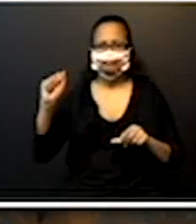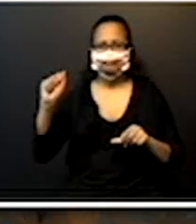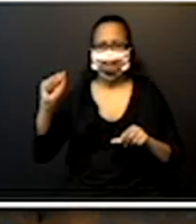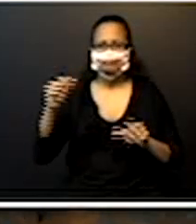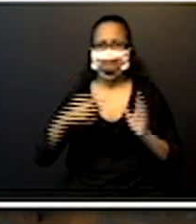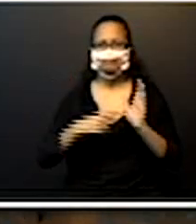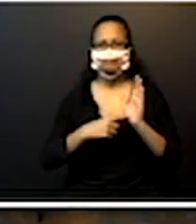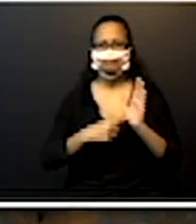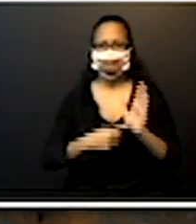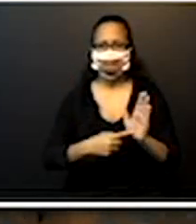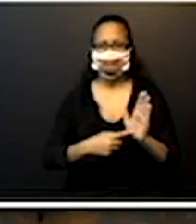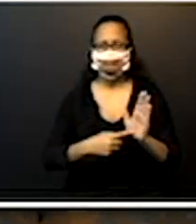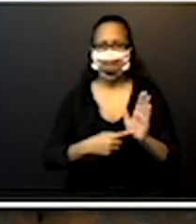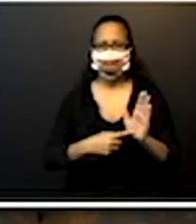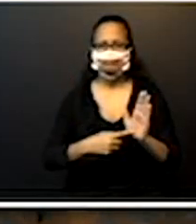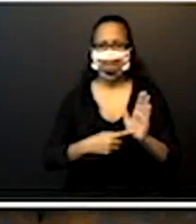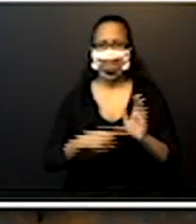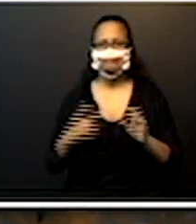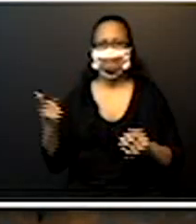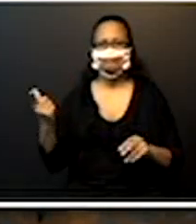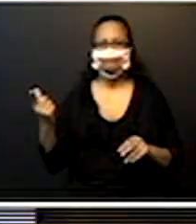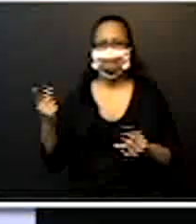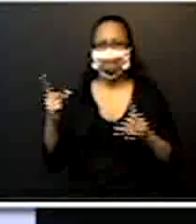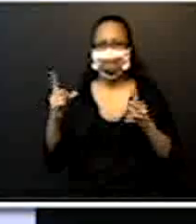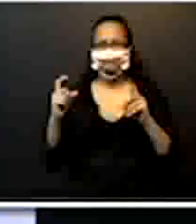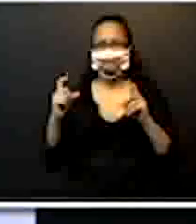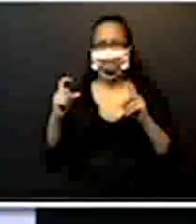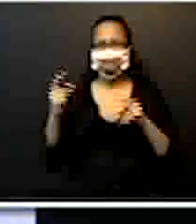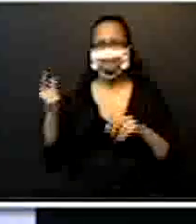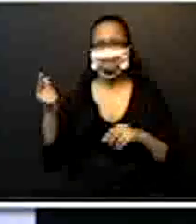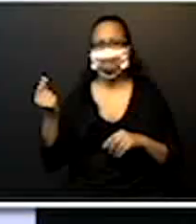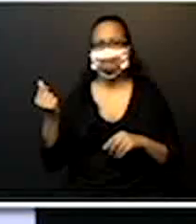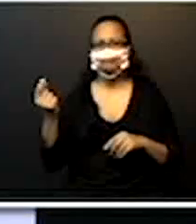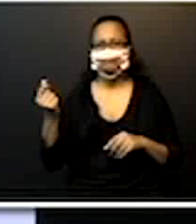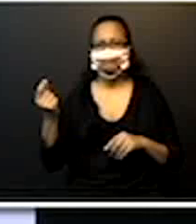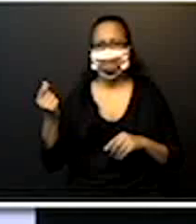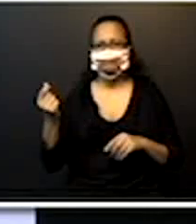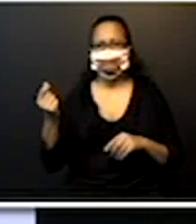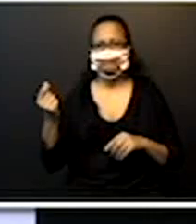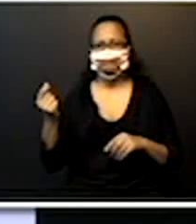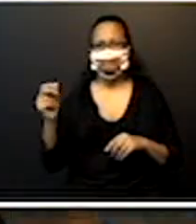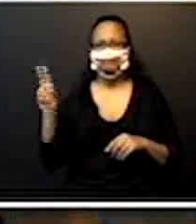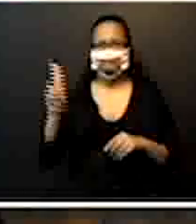foto do dinheirinho que nós vamos usar.